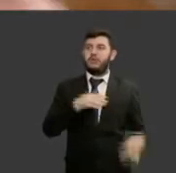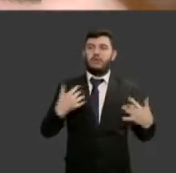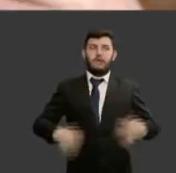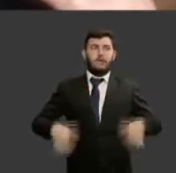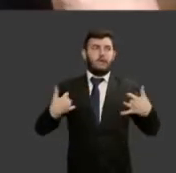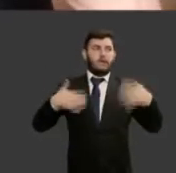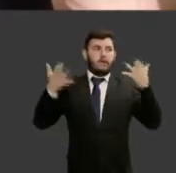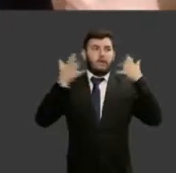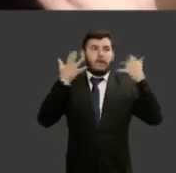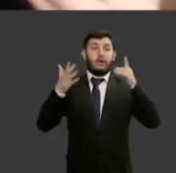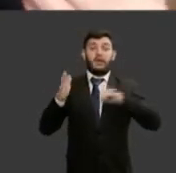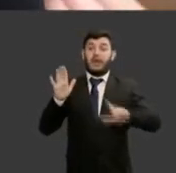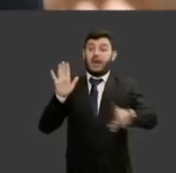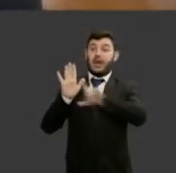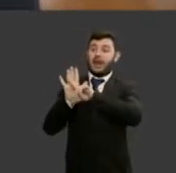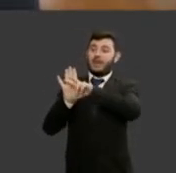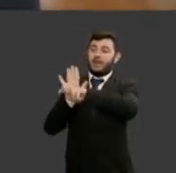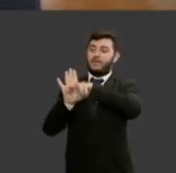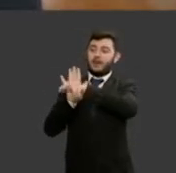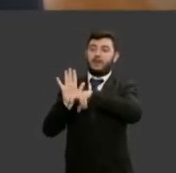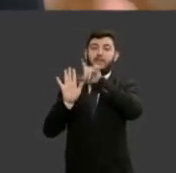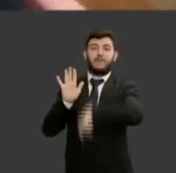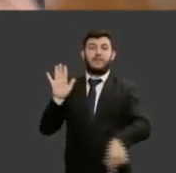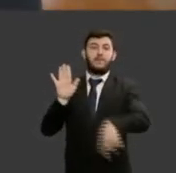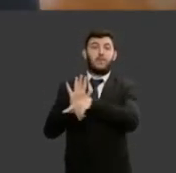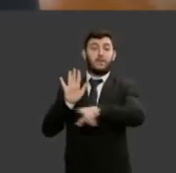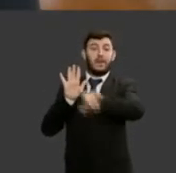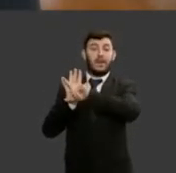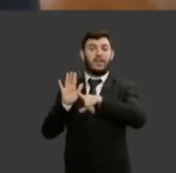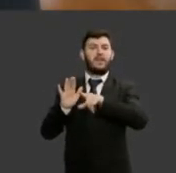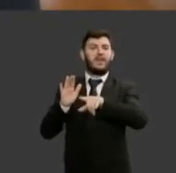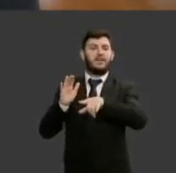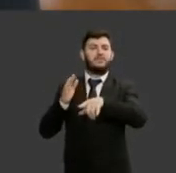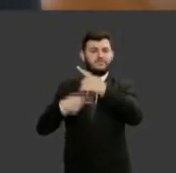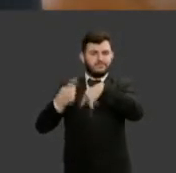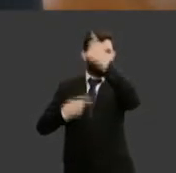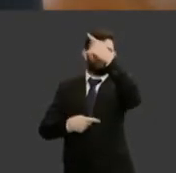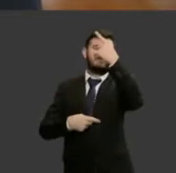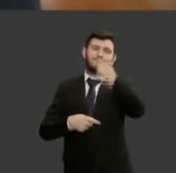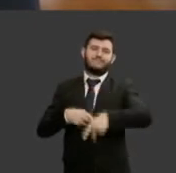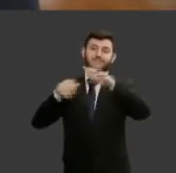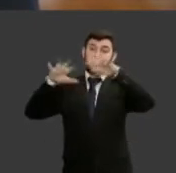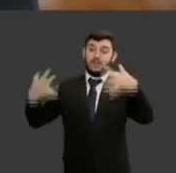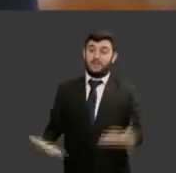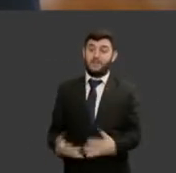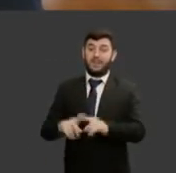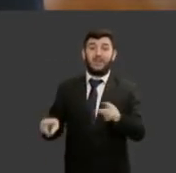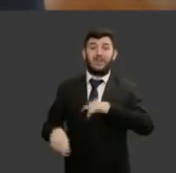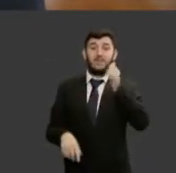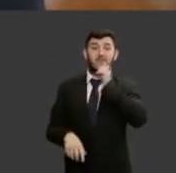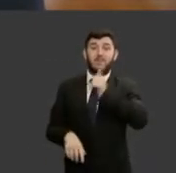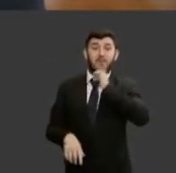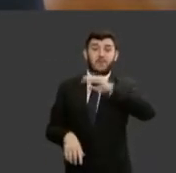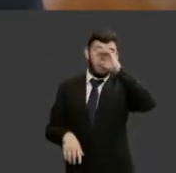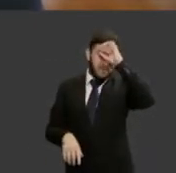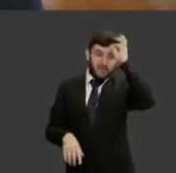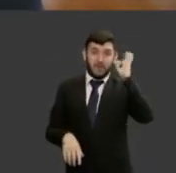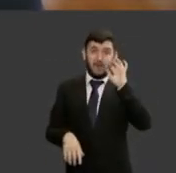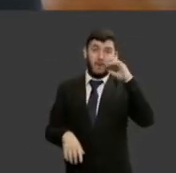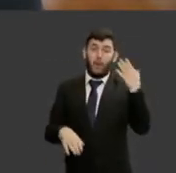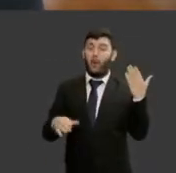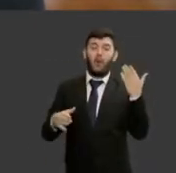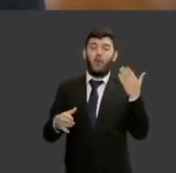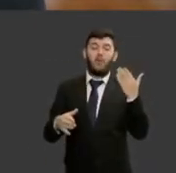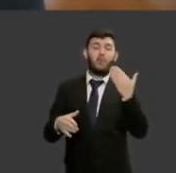Penha considerada uma das três mais avançadas do mundo mas as mulheres não acessam a lei Maria da Penha exatamente porque elas tem